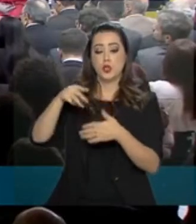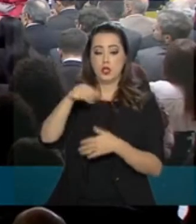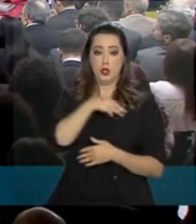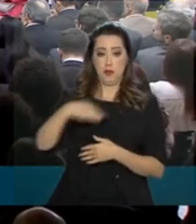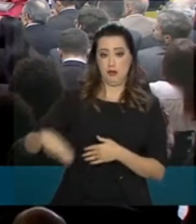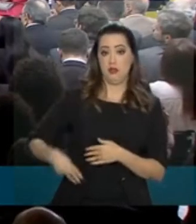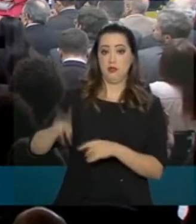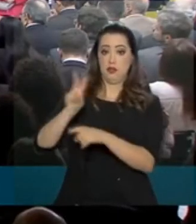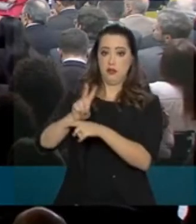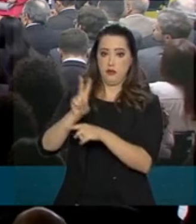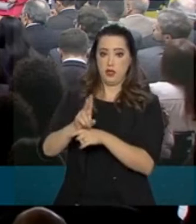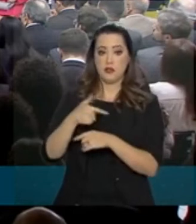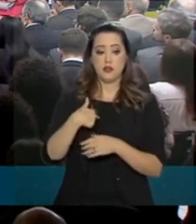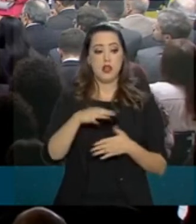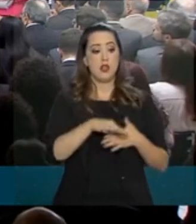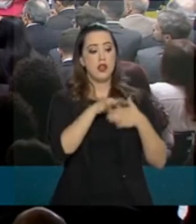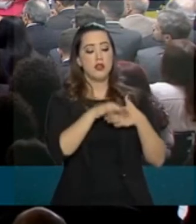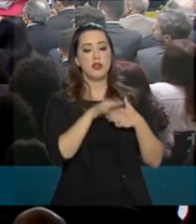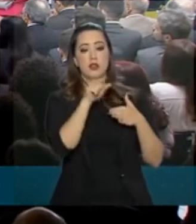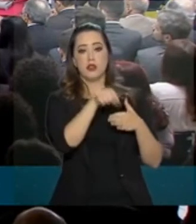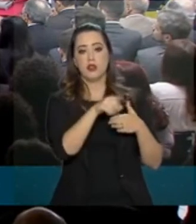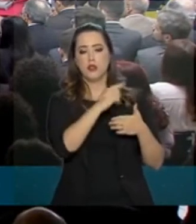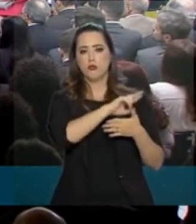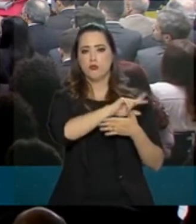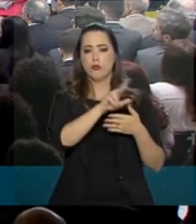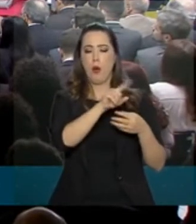Pujol e o Bermudes,